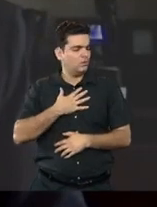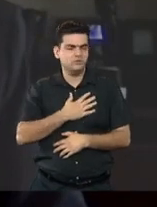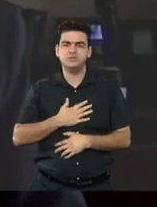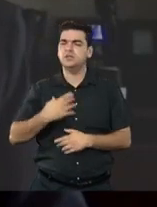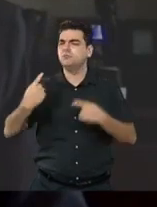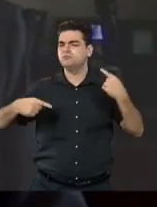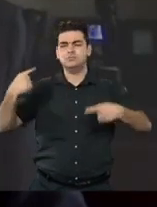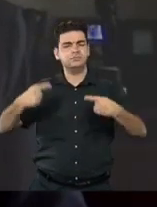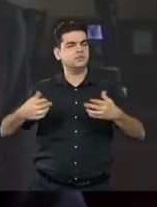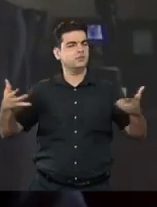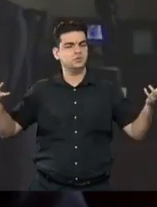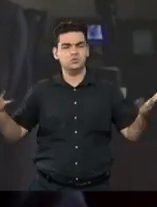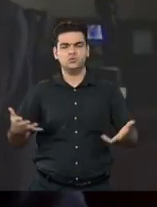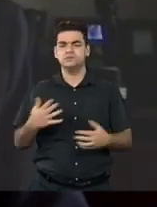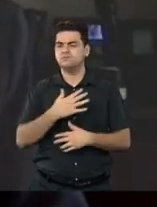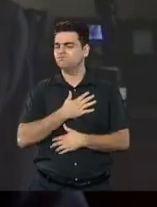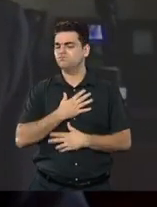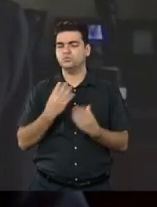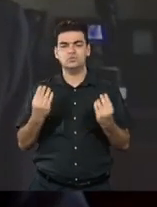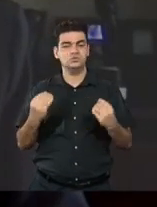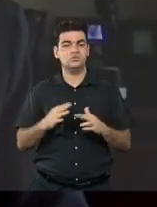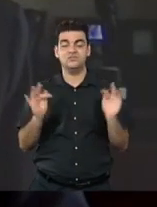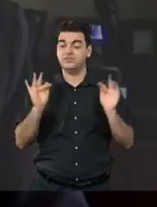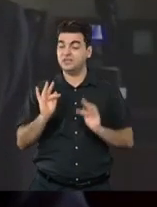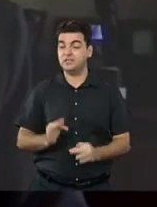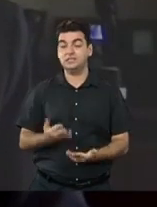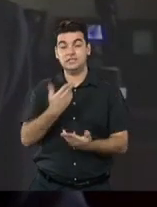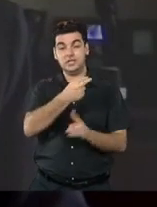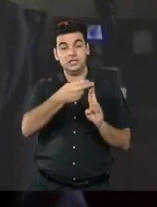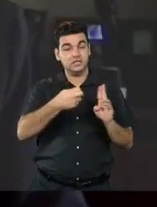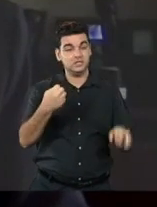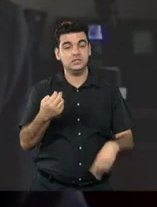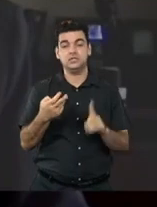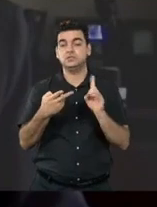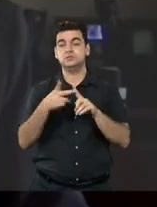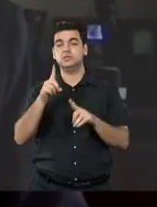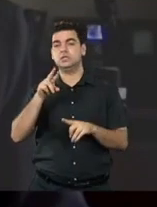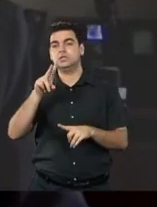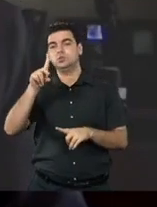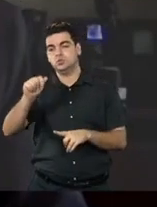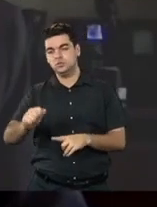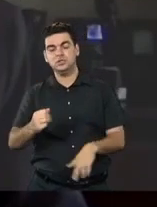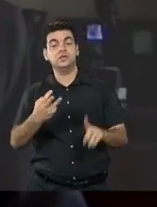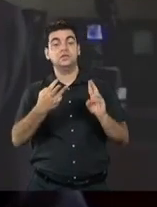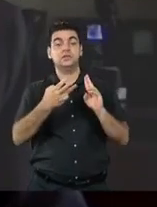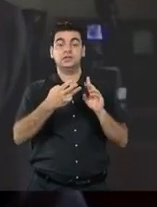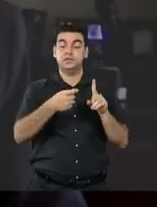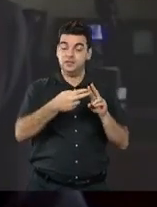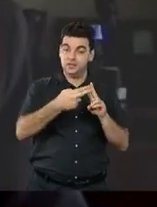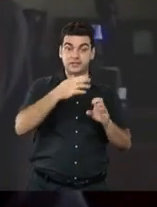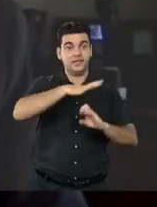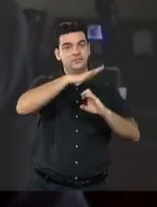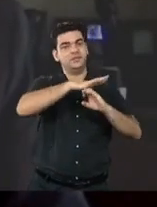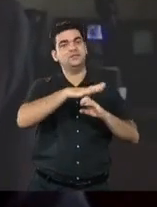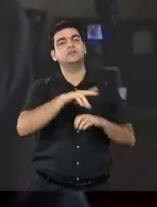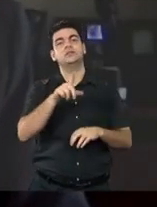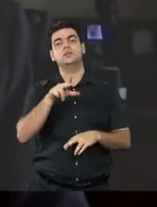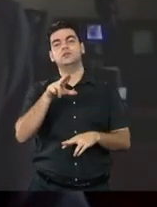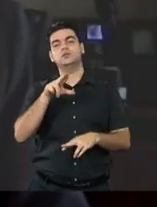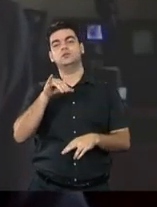tarde, ouvir a experiência da Joênia, da Duda e da Luísa com